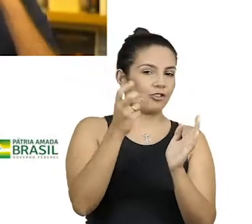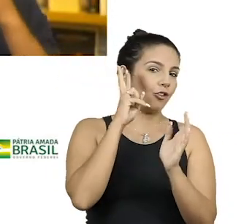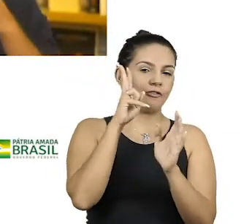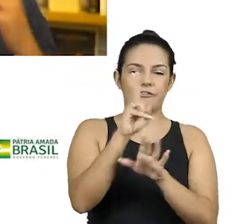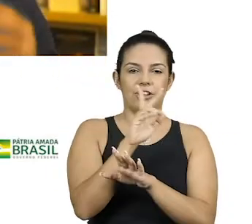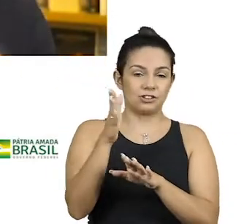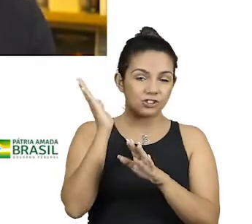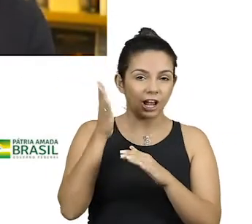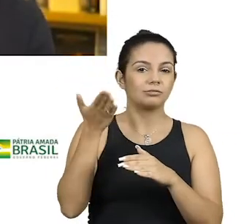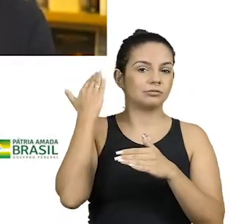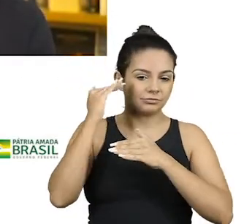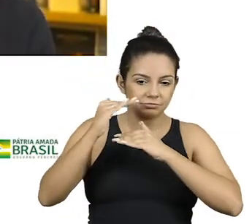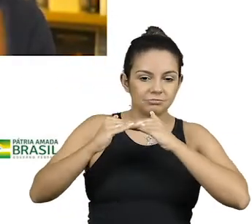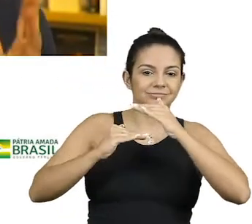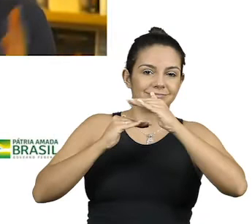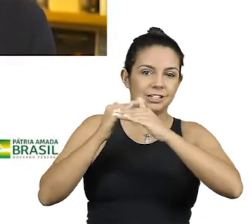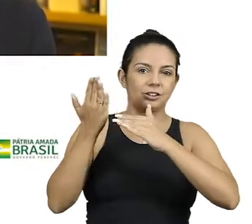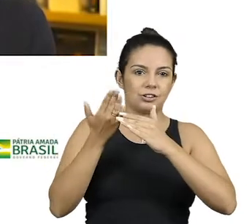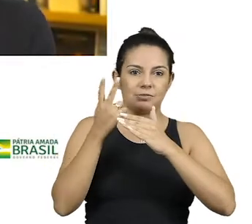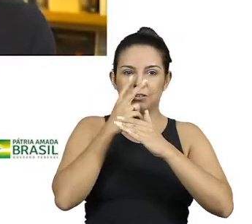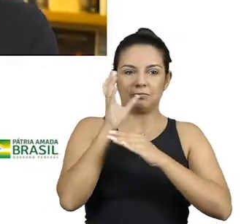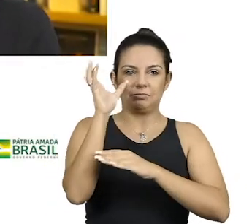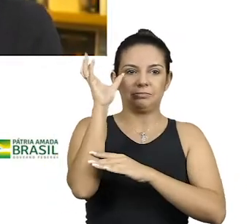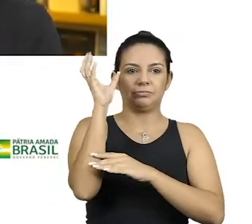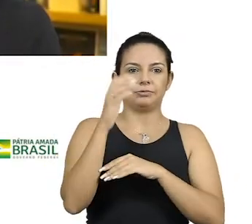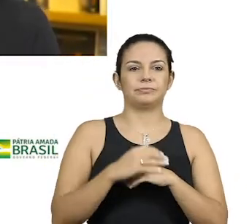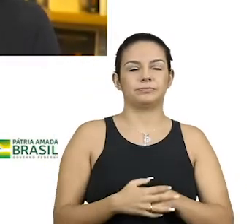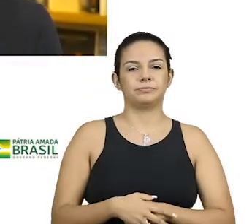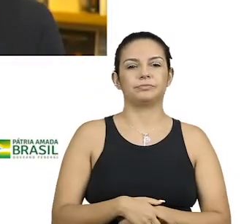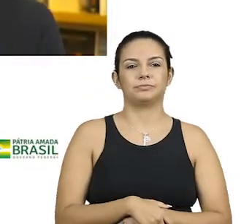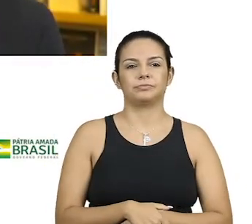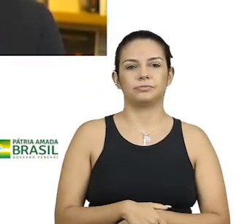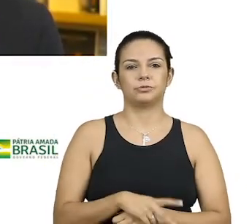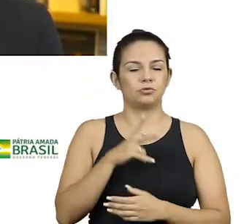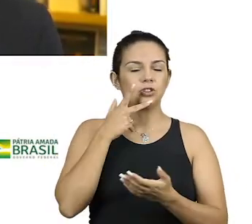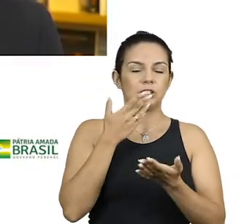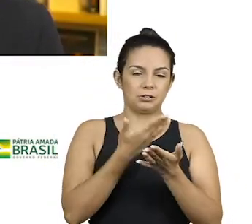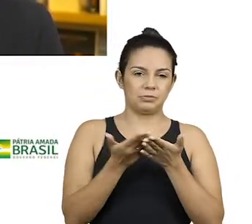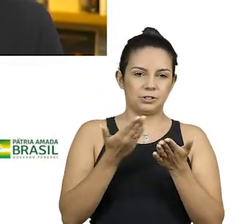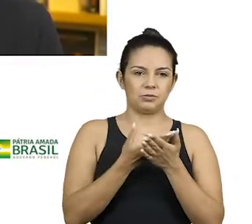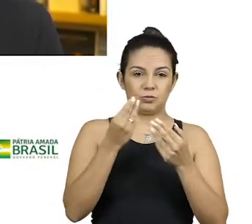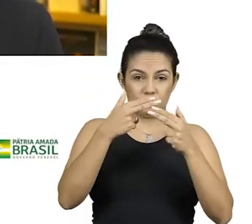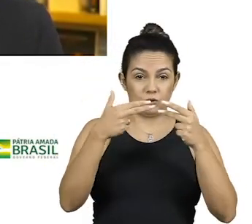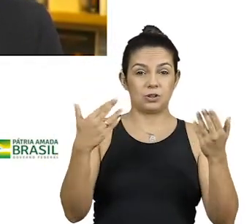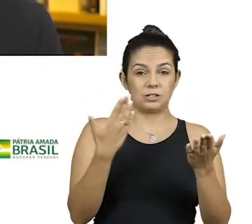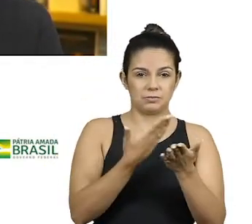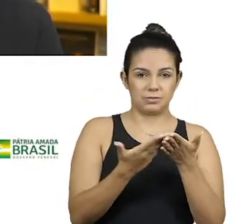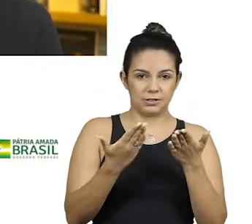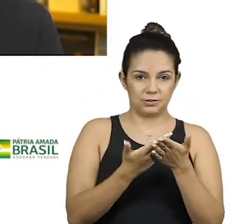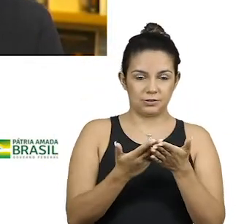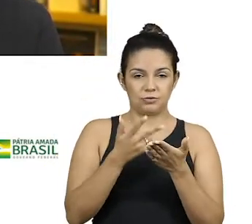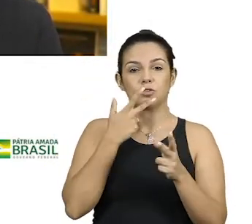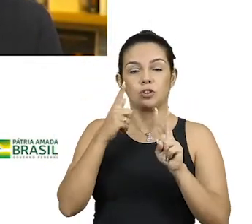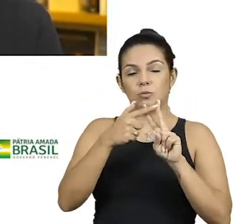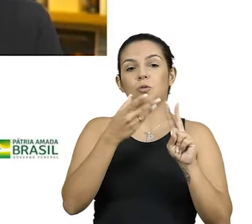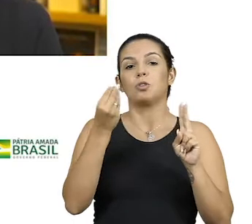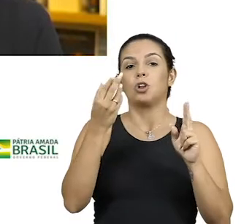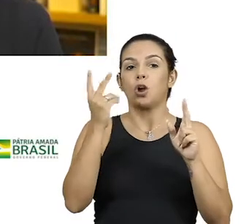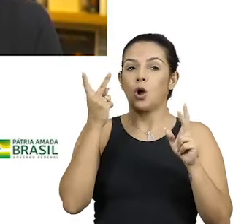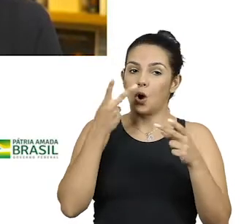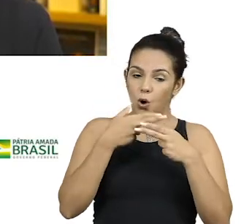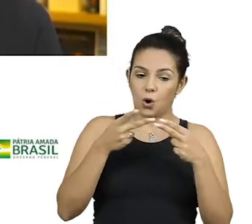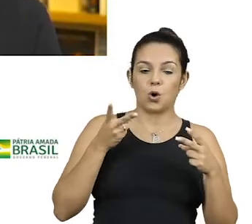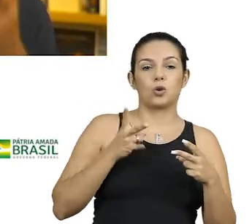processo, mas agora não sei. Lamentavelmente se perdeu isso, muita coisa se perdeu, mas muita coisa se preservou. Por exemplo, o Parque